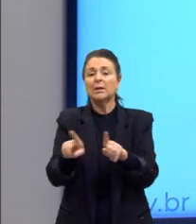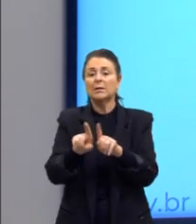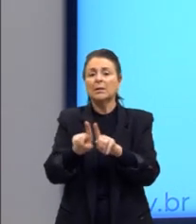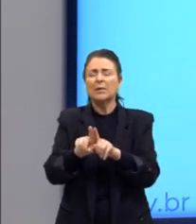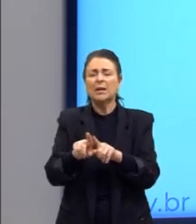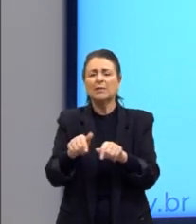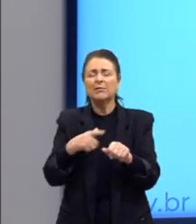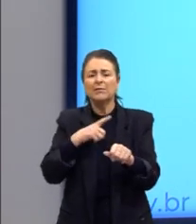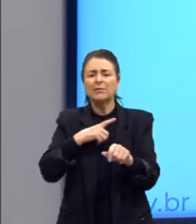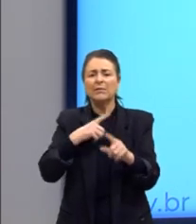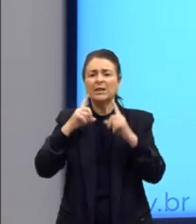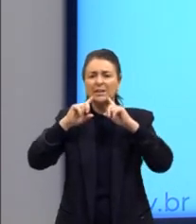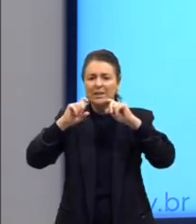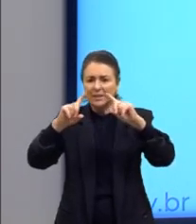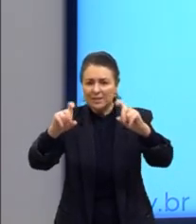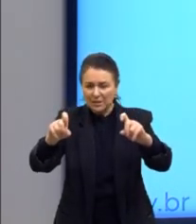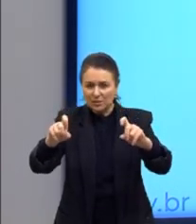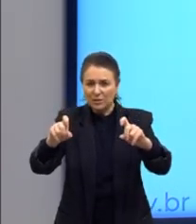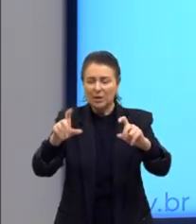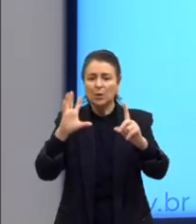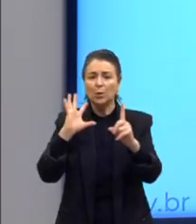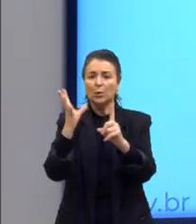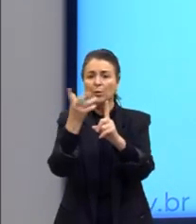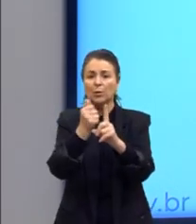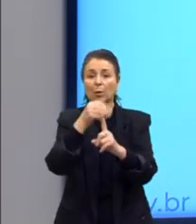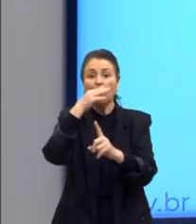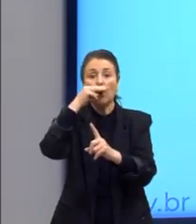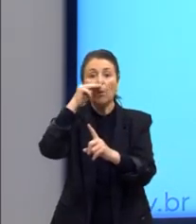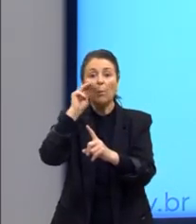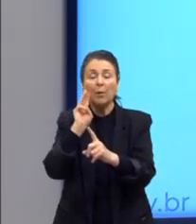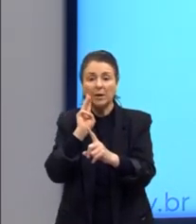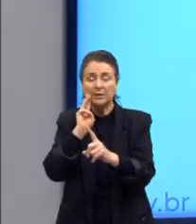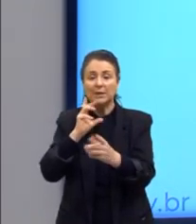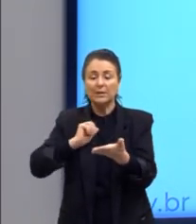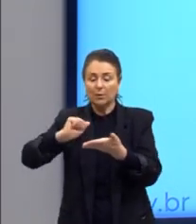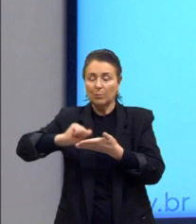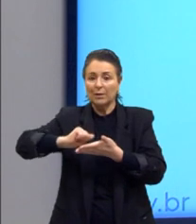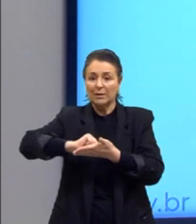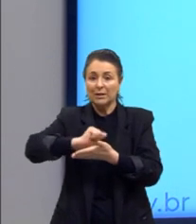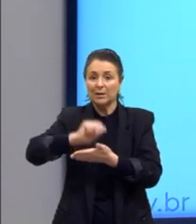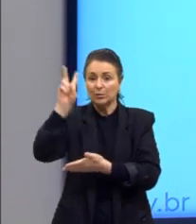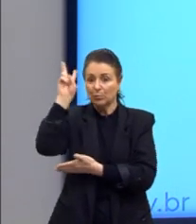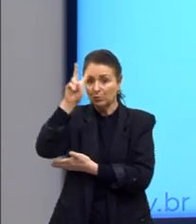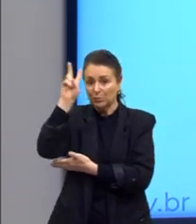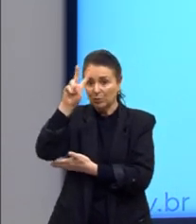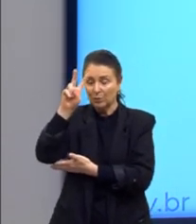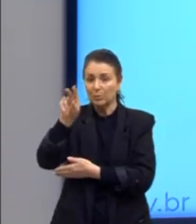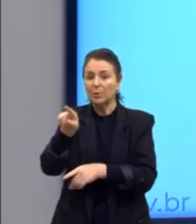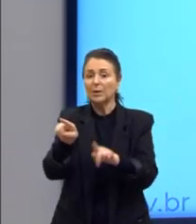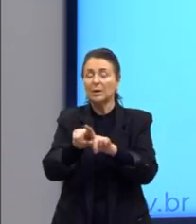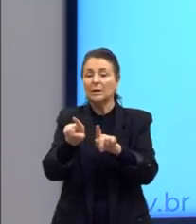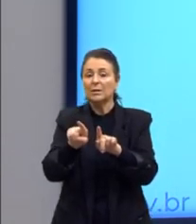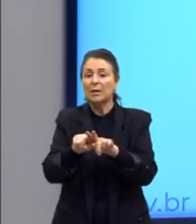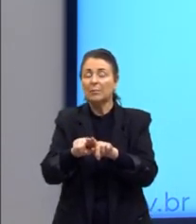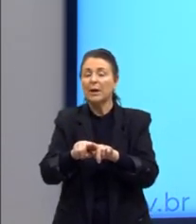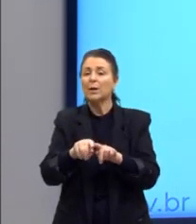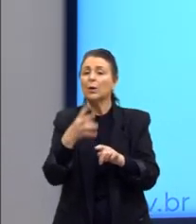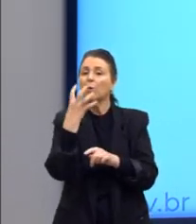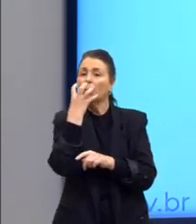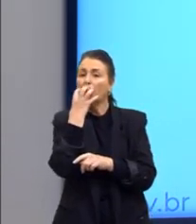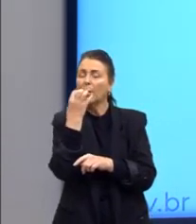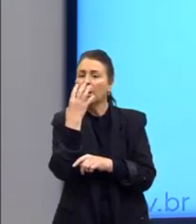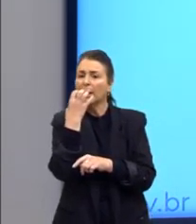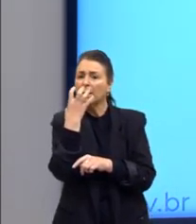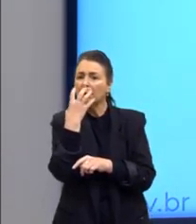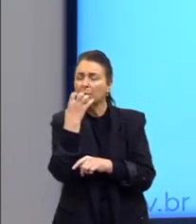dialética também na contemporaneidade. O Marx, com o materialismo histórico, ele pega o Hegel e traz para o materialismo histórico